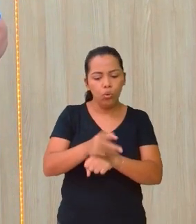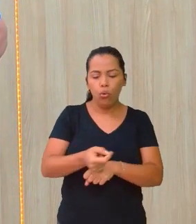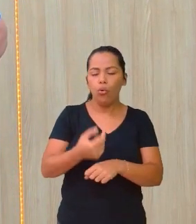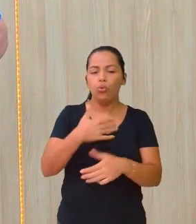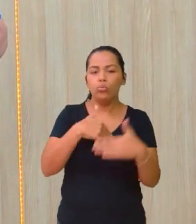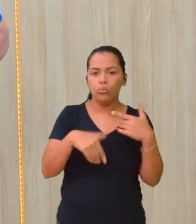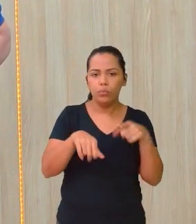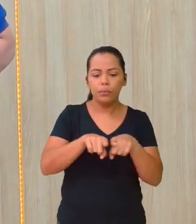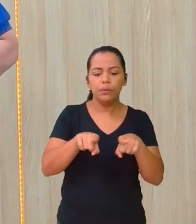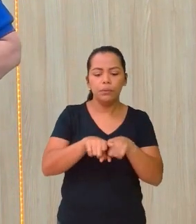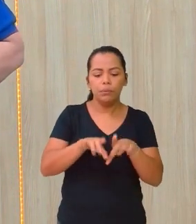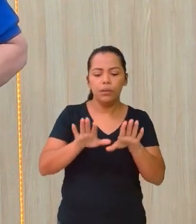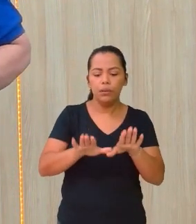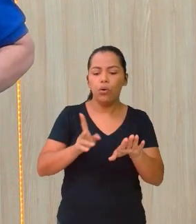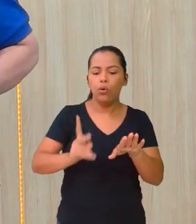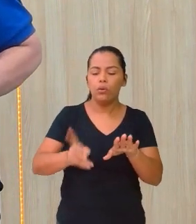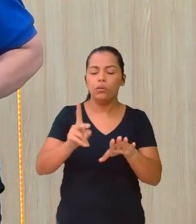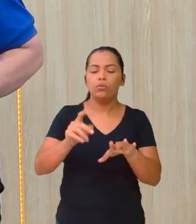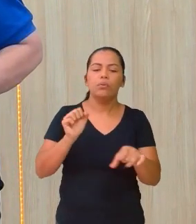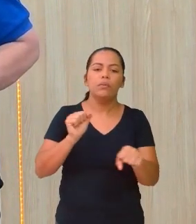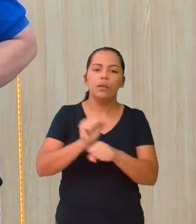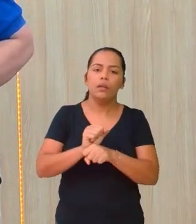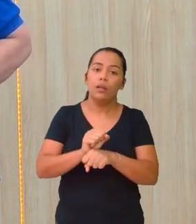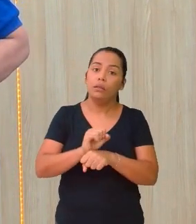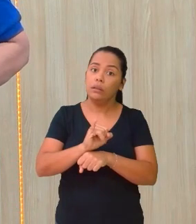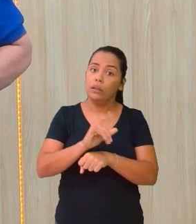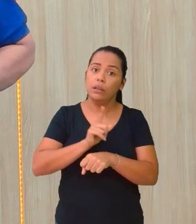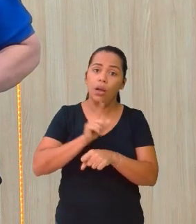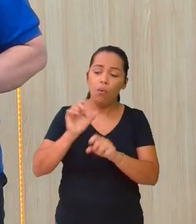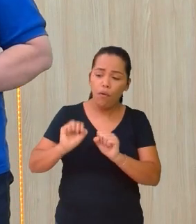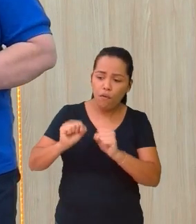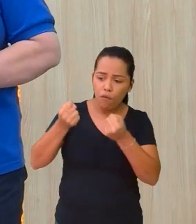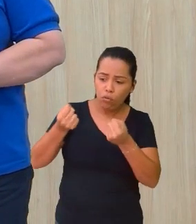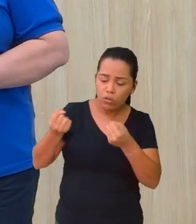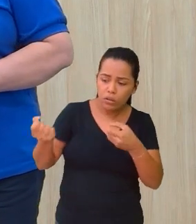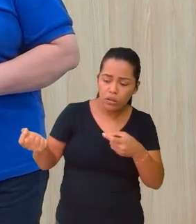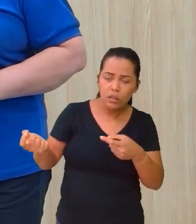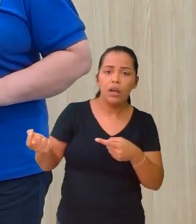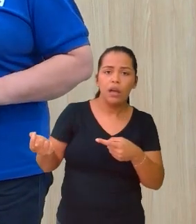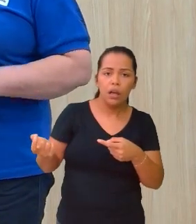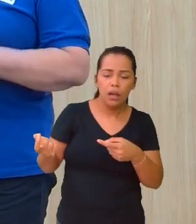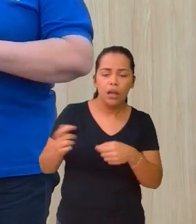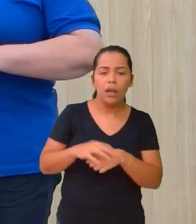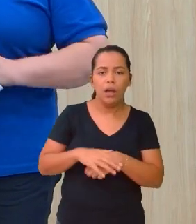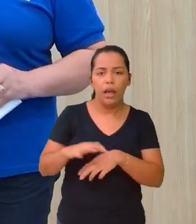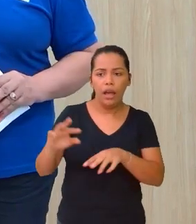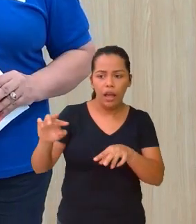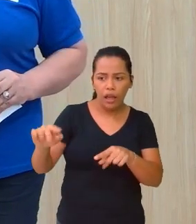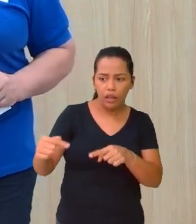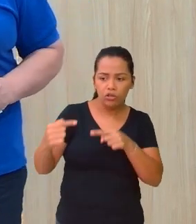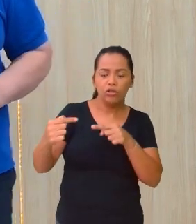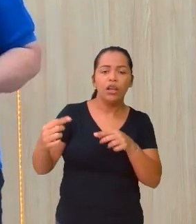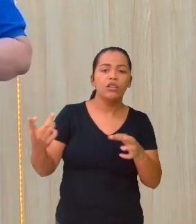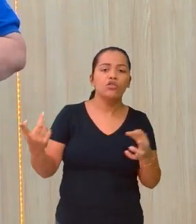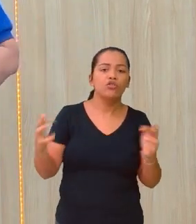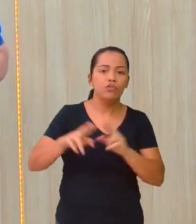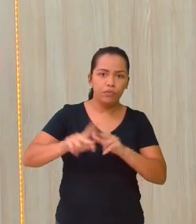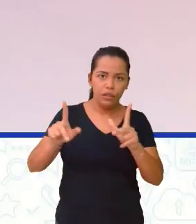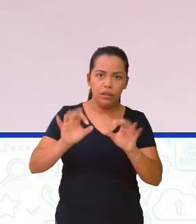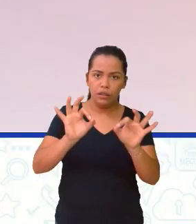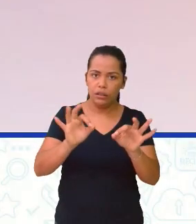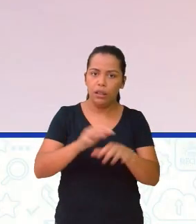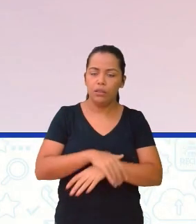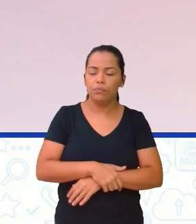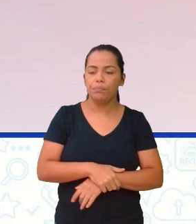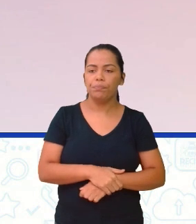contrária venha aí a acontecer. Então, vejam que interessante em relação aí a esse